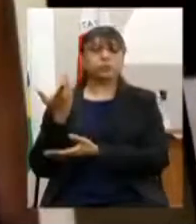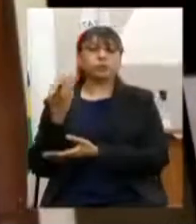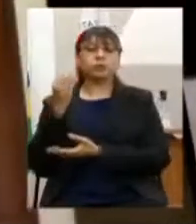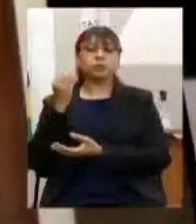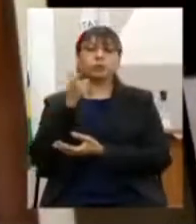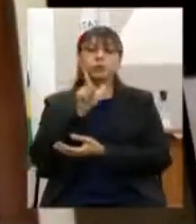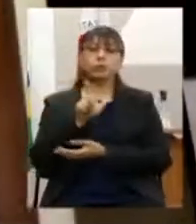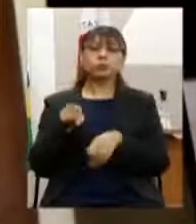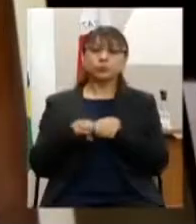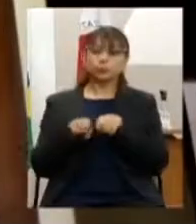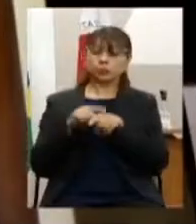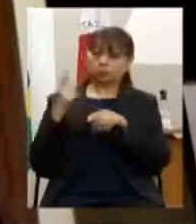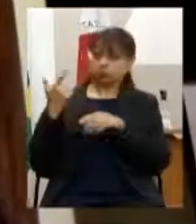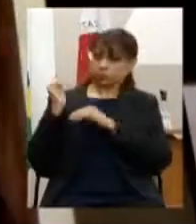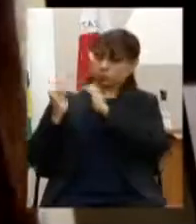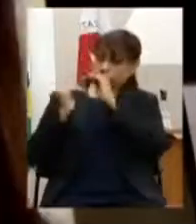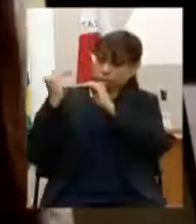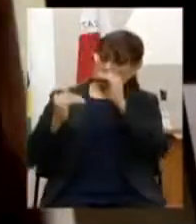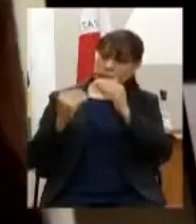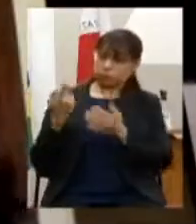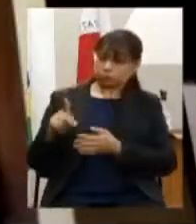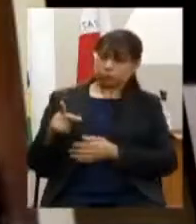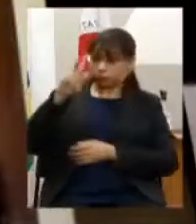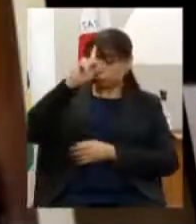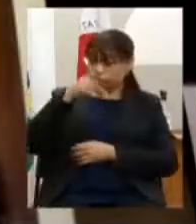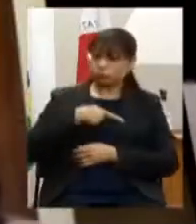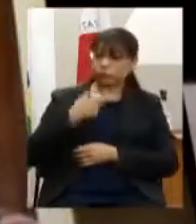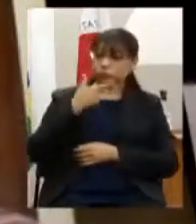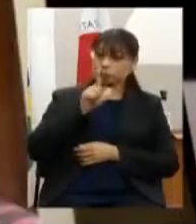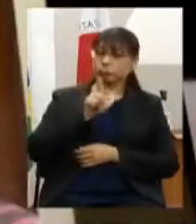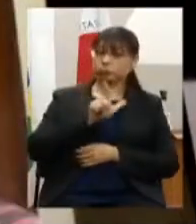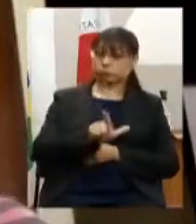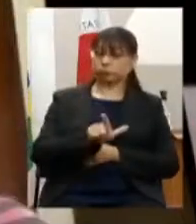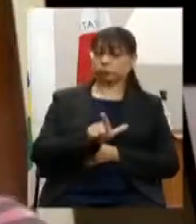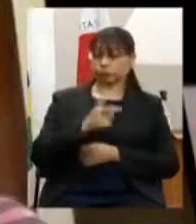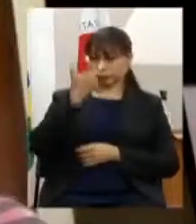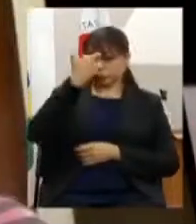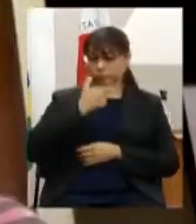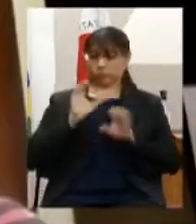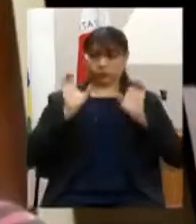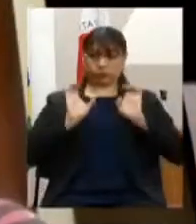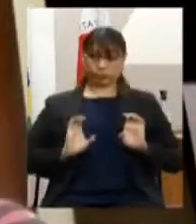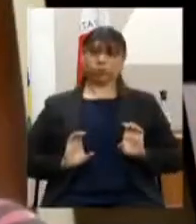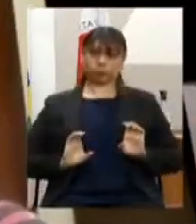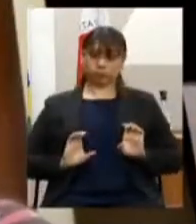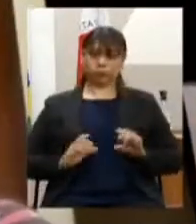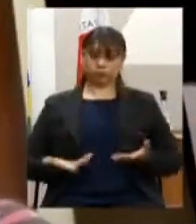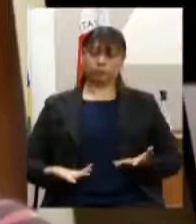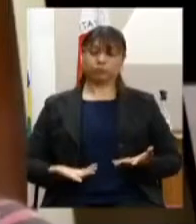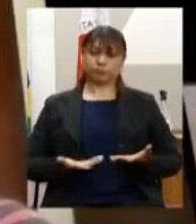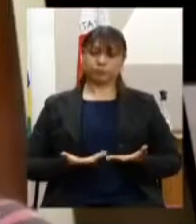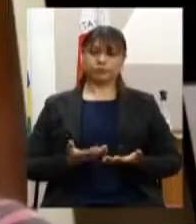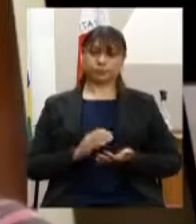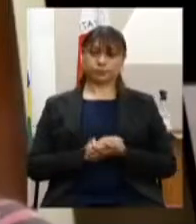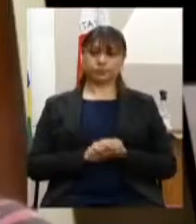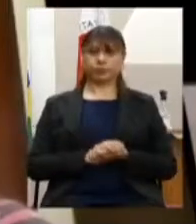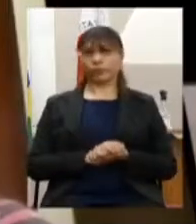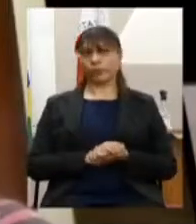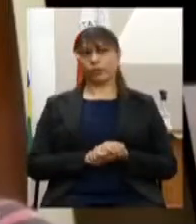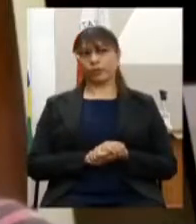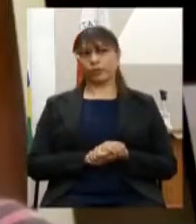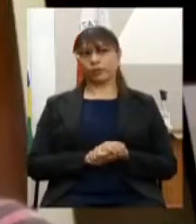desenvolvimento do seu protagonismo como cidadão não basta uma escola